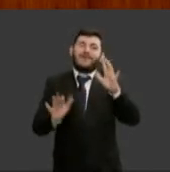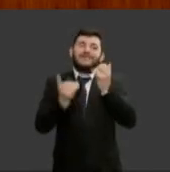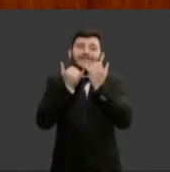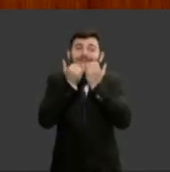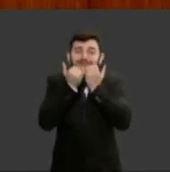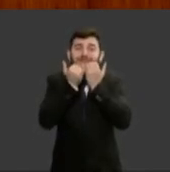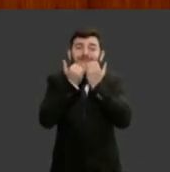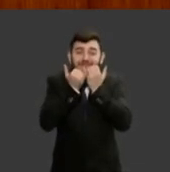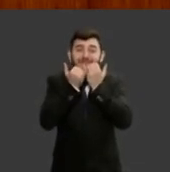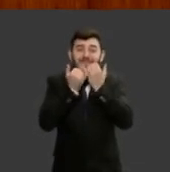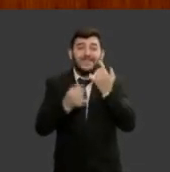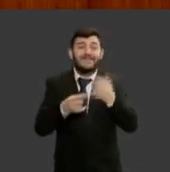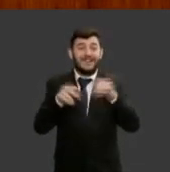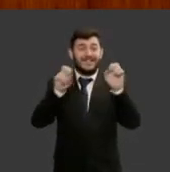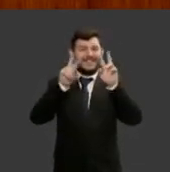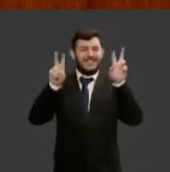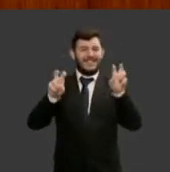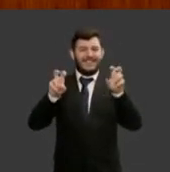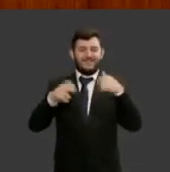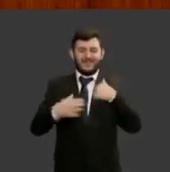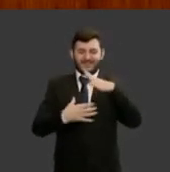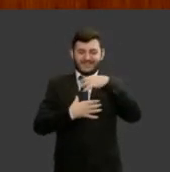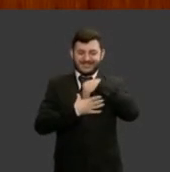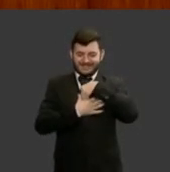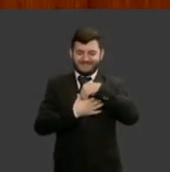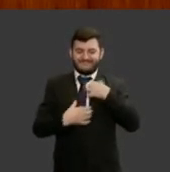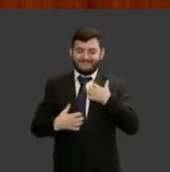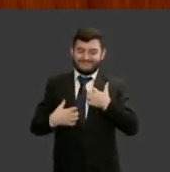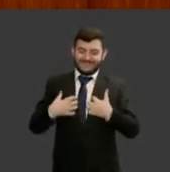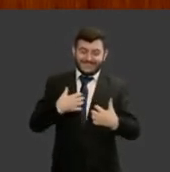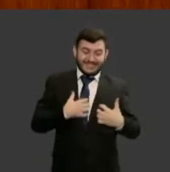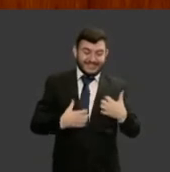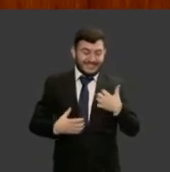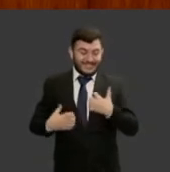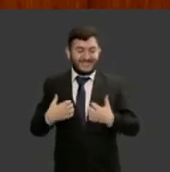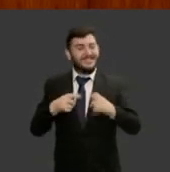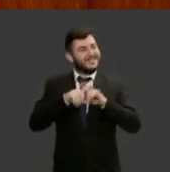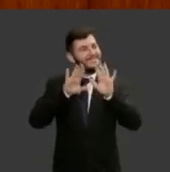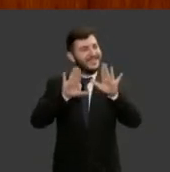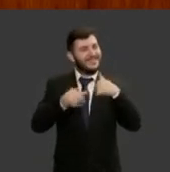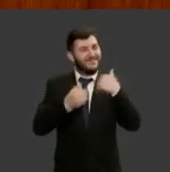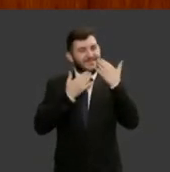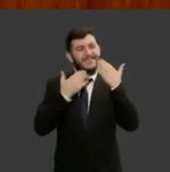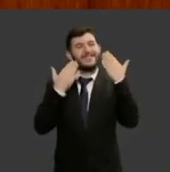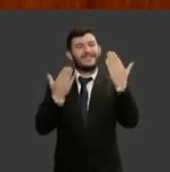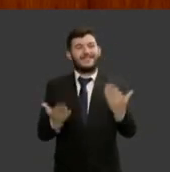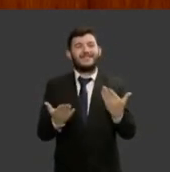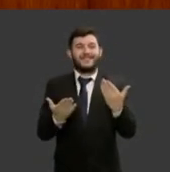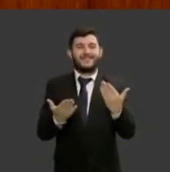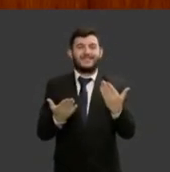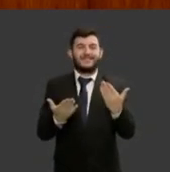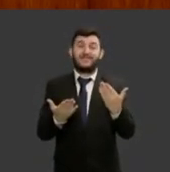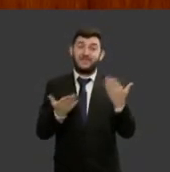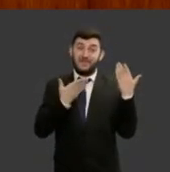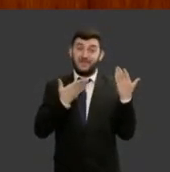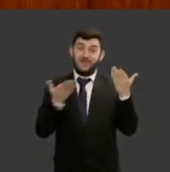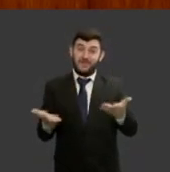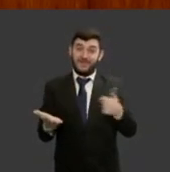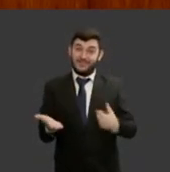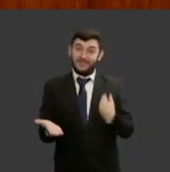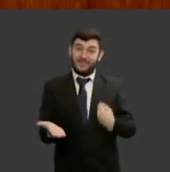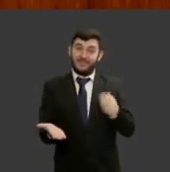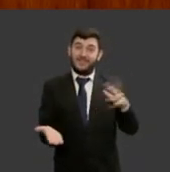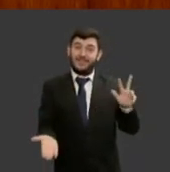embora recorrente ainda me causa empolgação e agradeço por isso mais uma vez o roso convite para participar desse